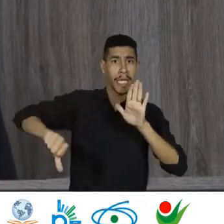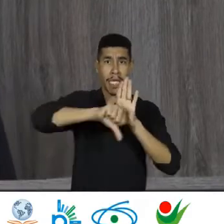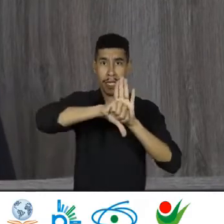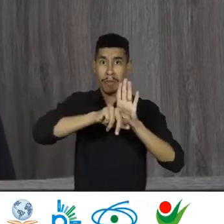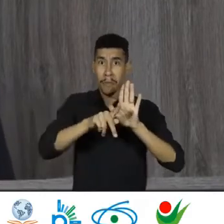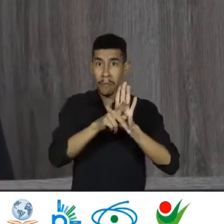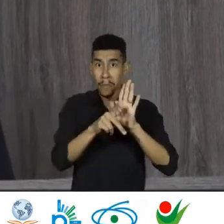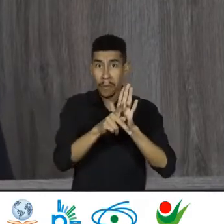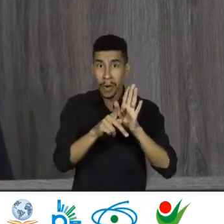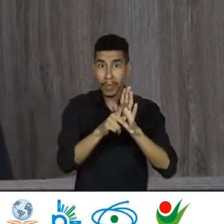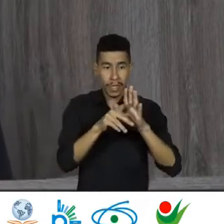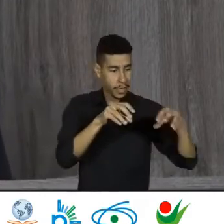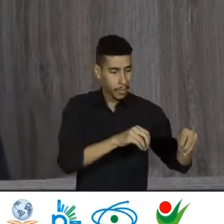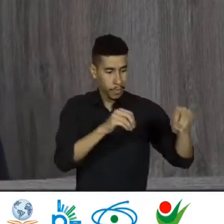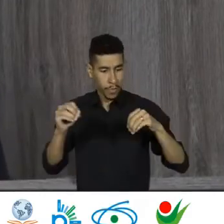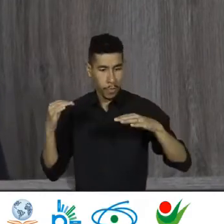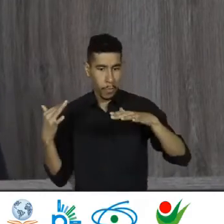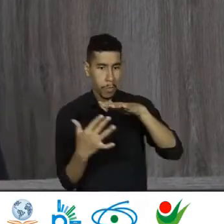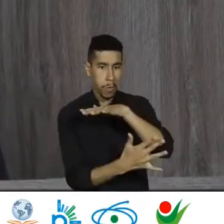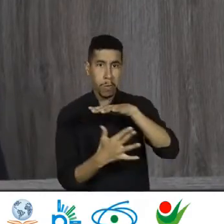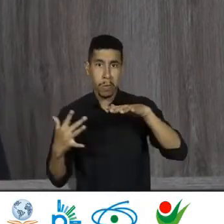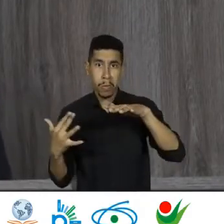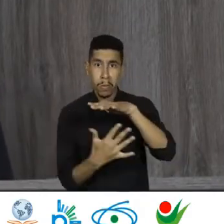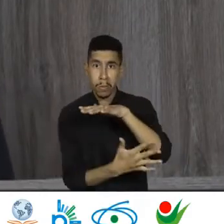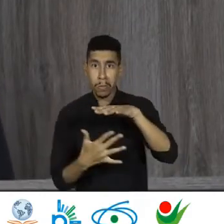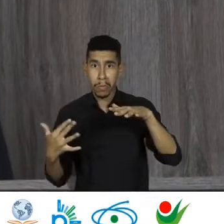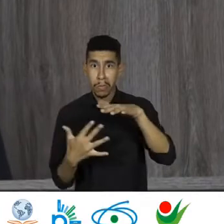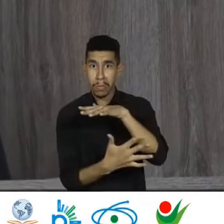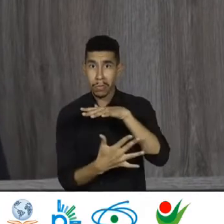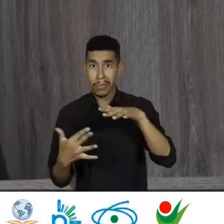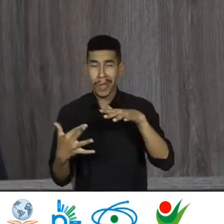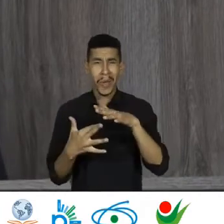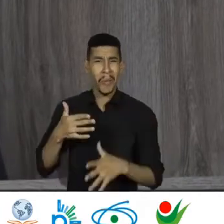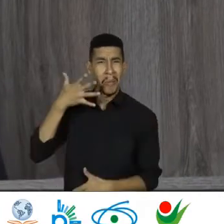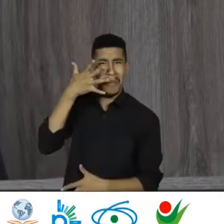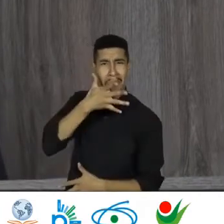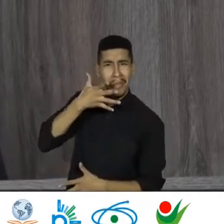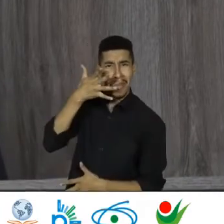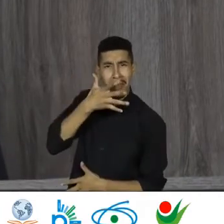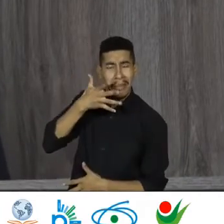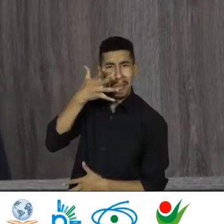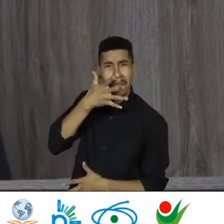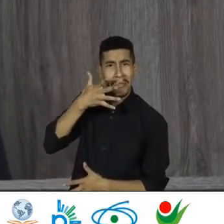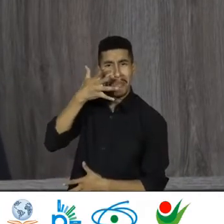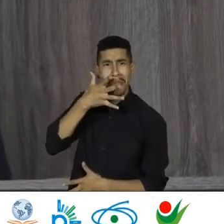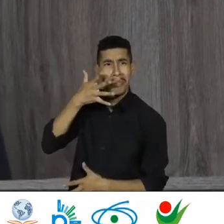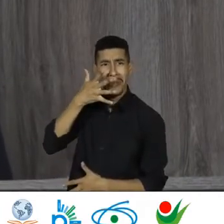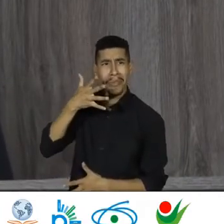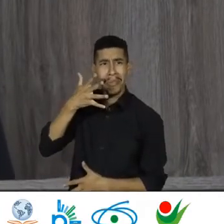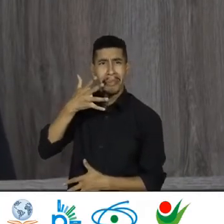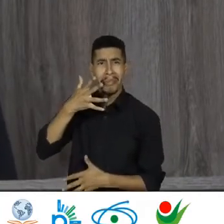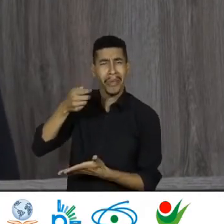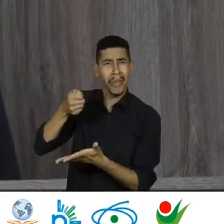dos deslocamentos humanos, sustentando discursos que fortalecem a divisão